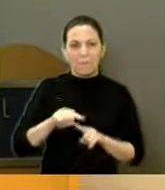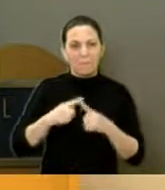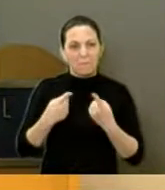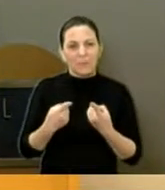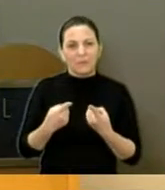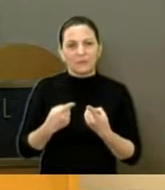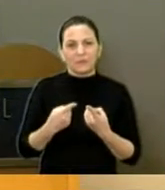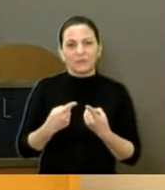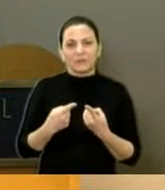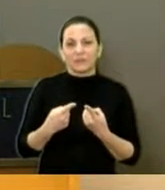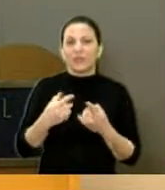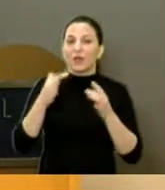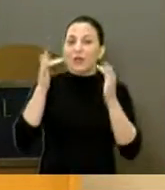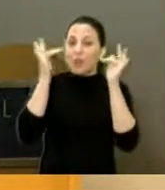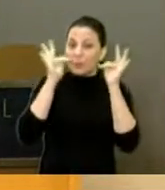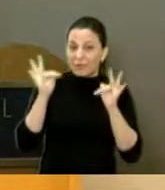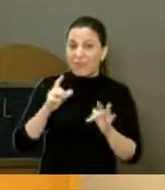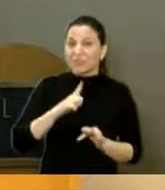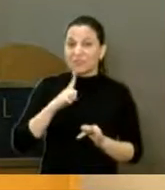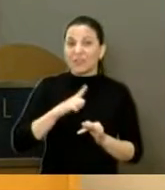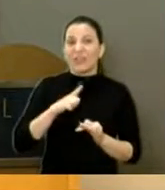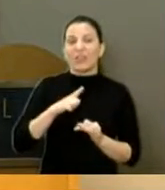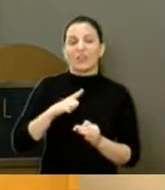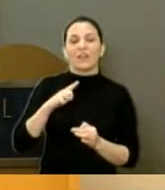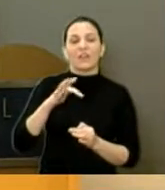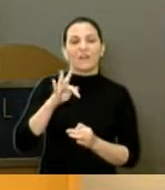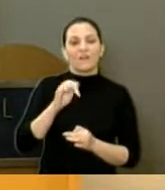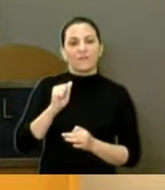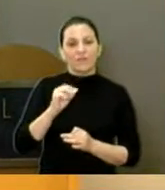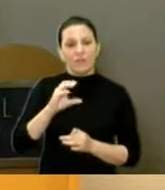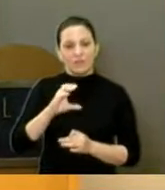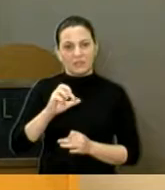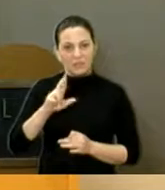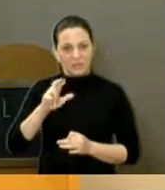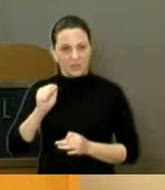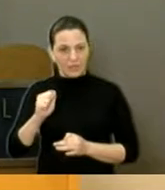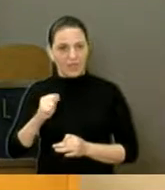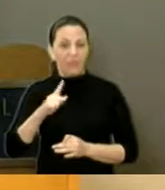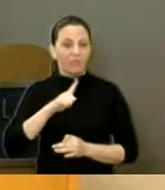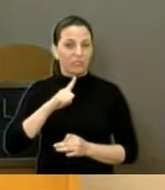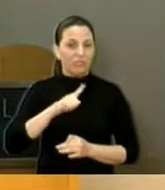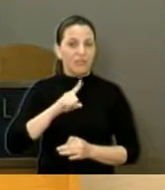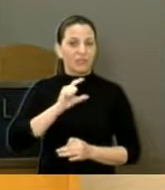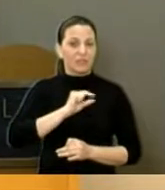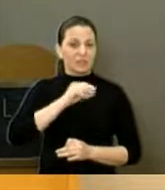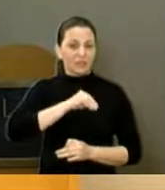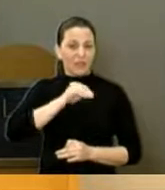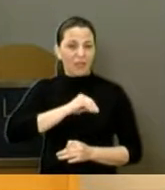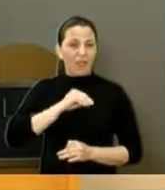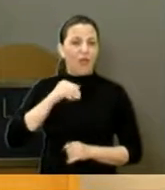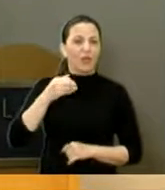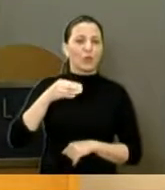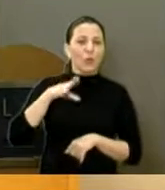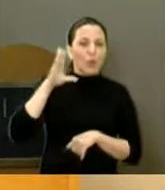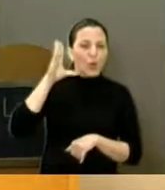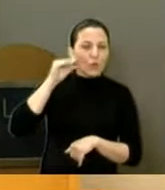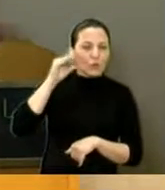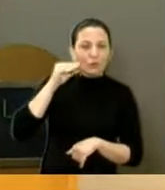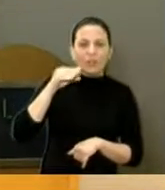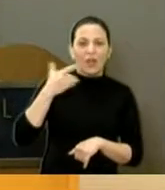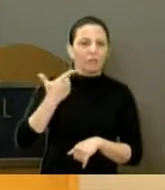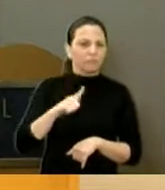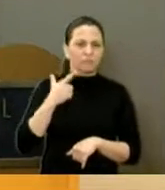eles falaram aí, para festa tem, para facília tem e para aumento para nós não tem. Então, vamos fazer um estudo mais detalhado disso aí.